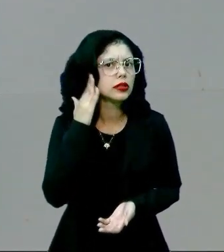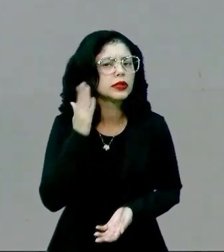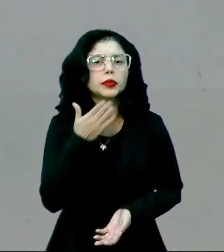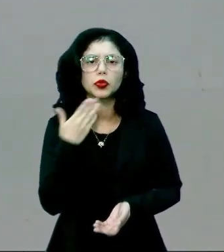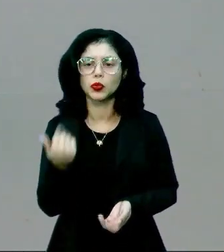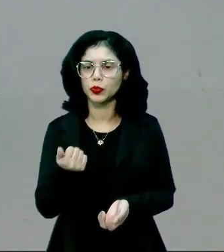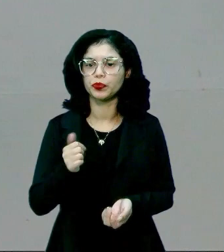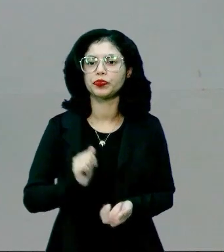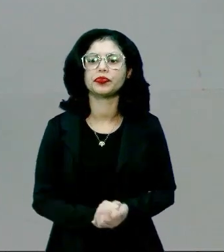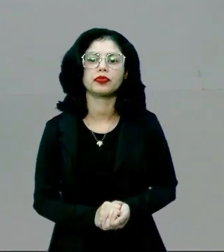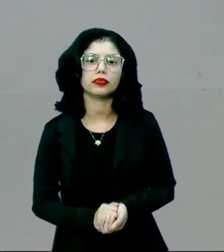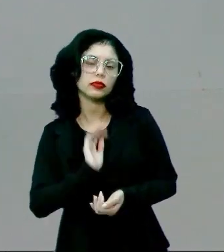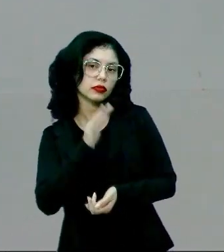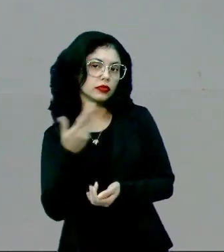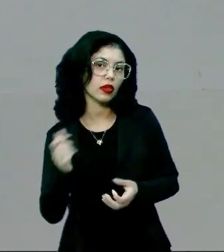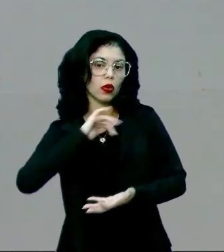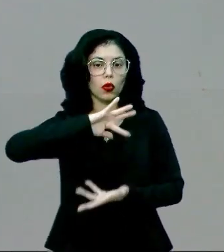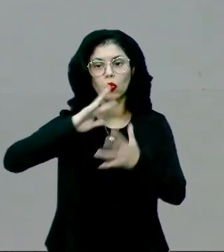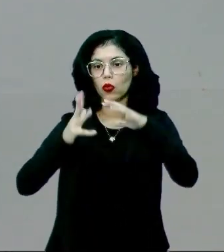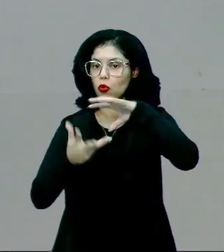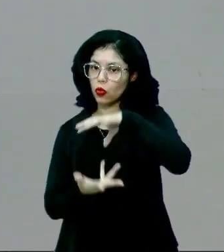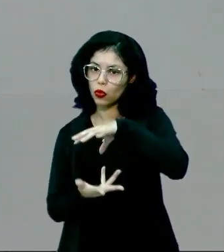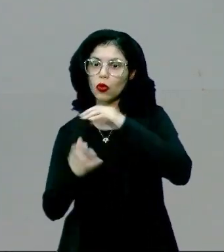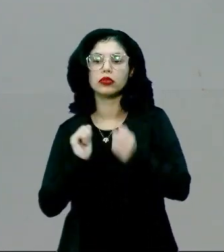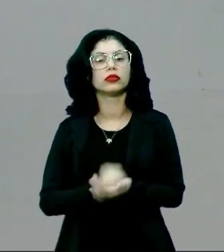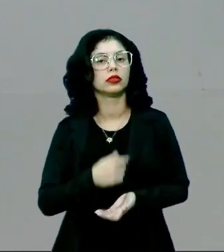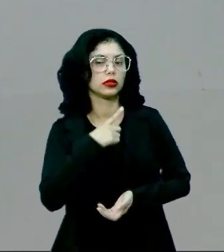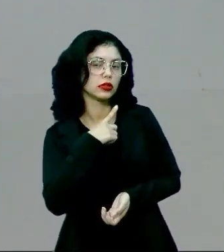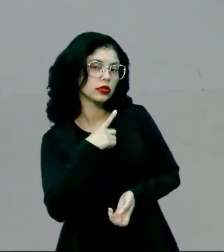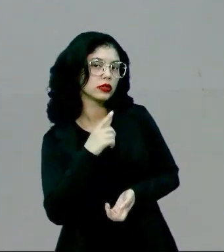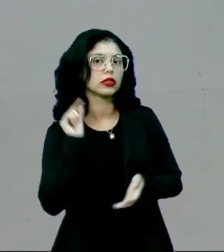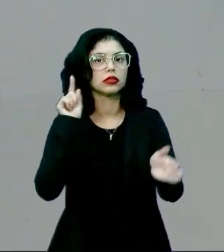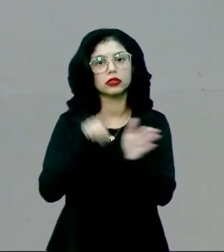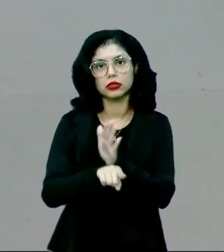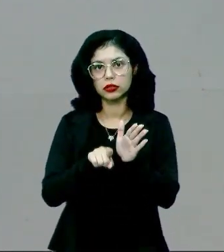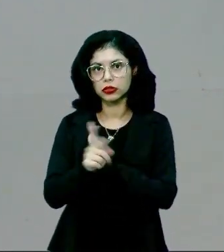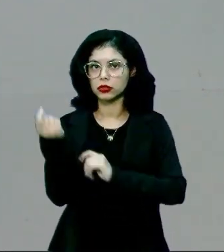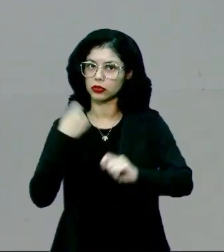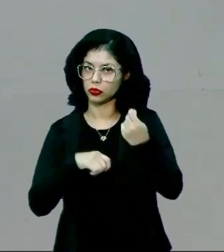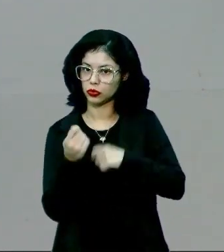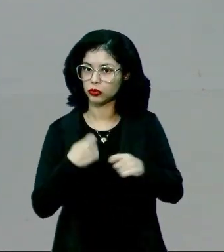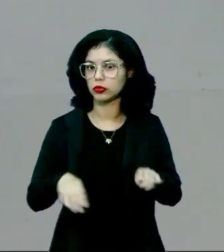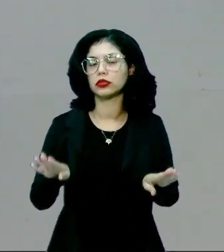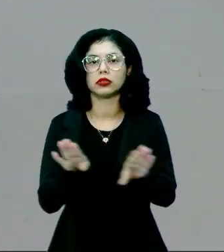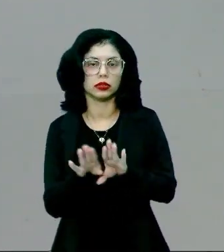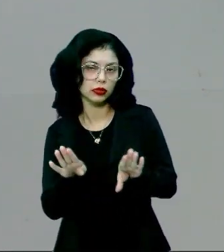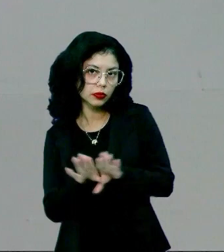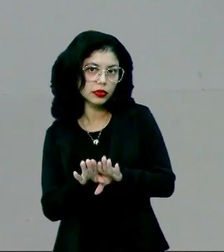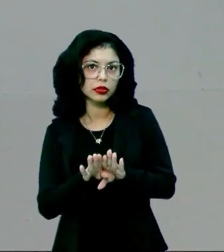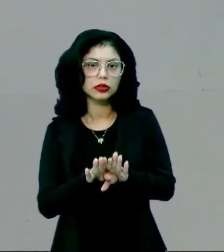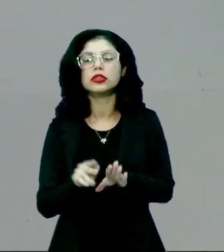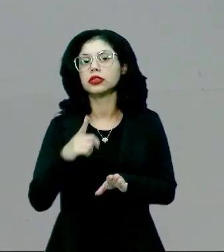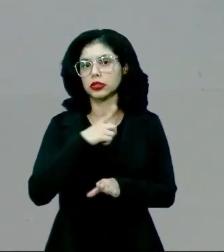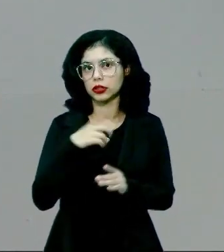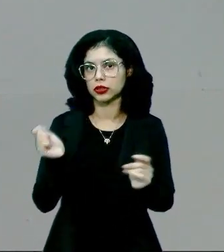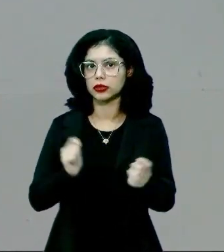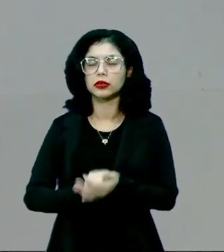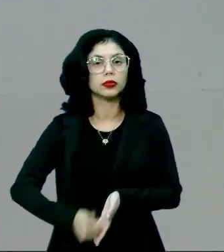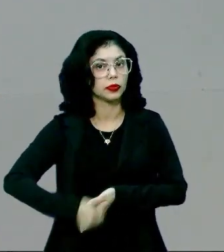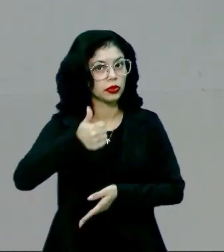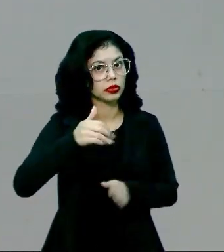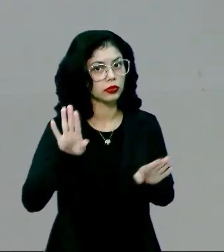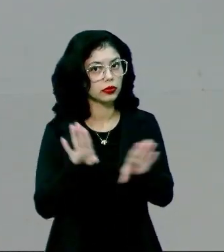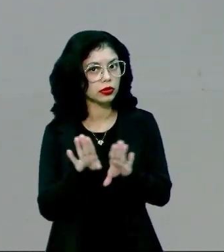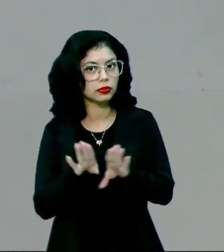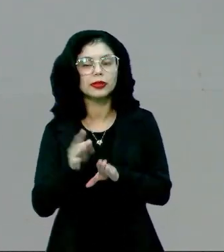enfatizar. Então, com a globalização, dentre as questões econômicas, dentre os impactos positivos